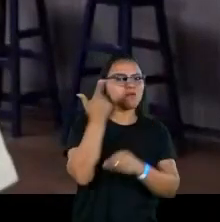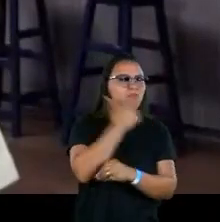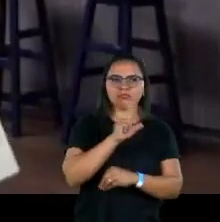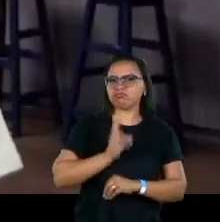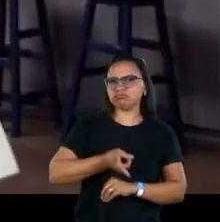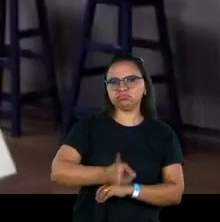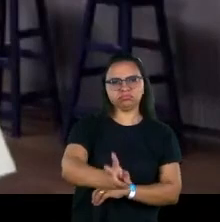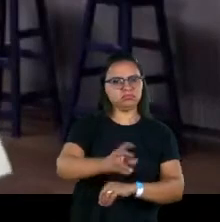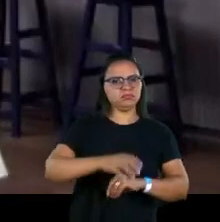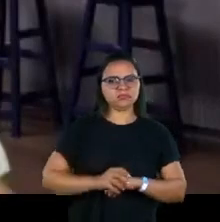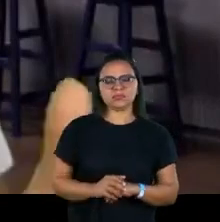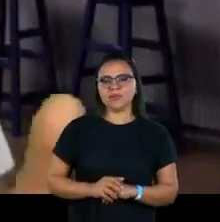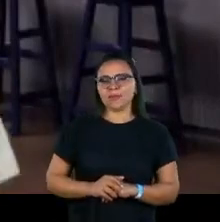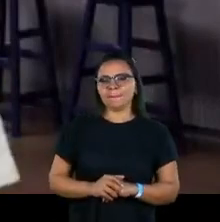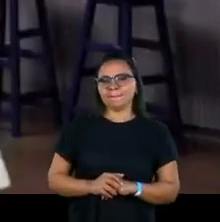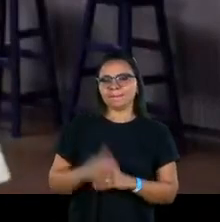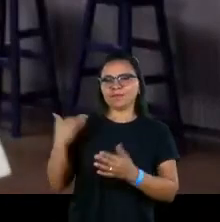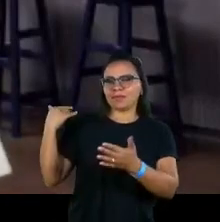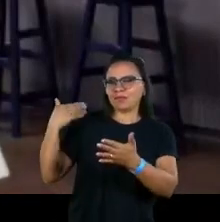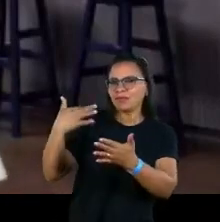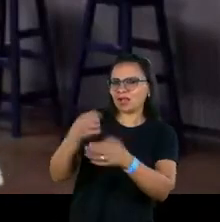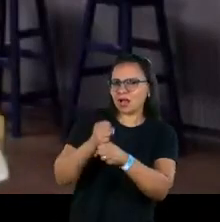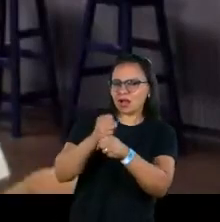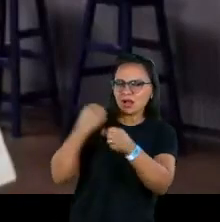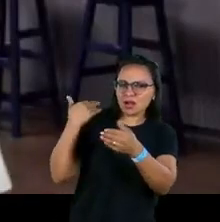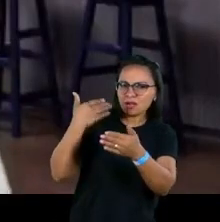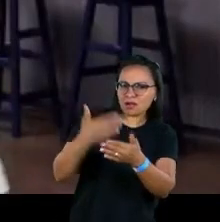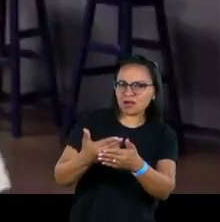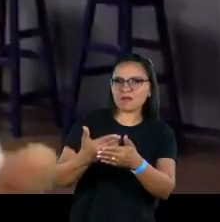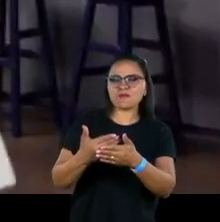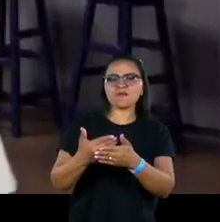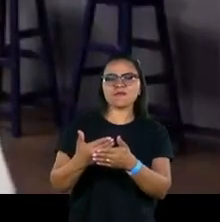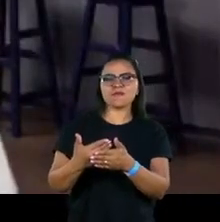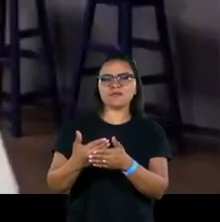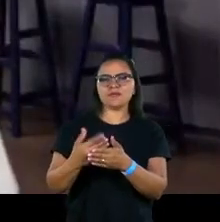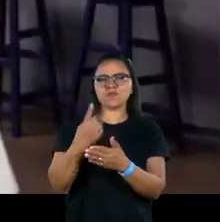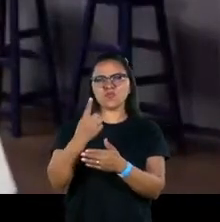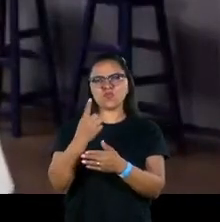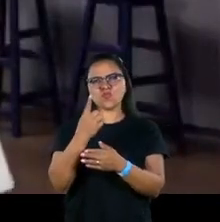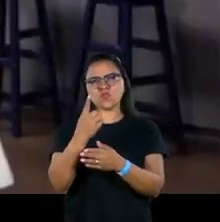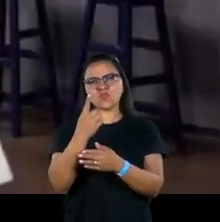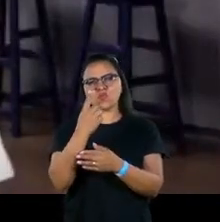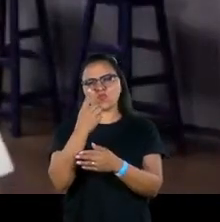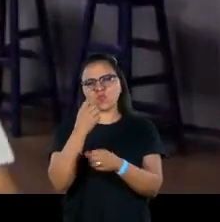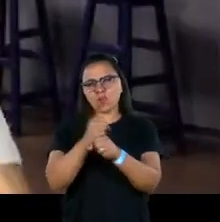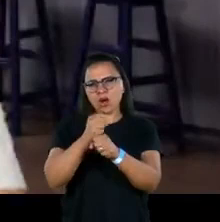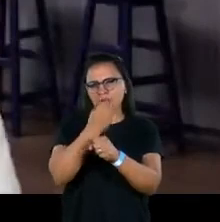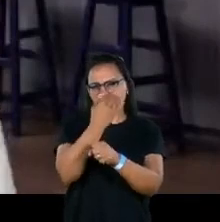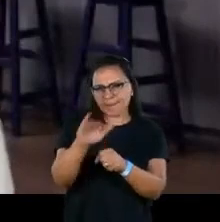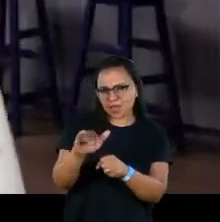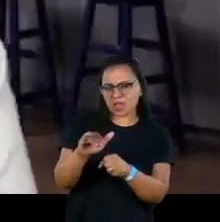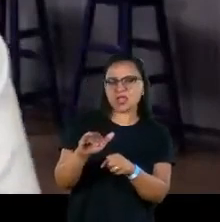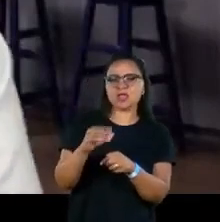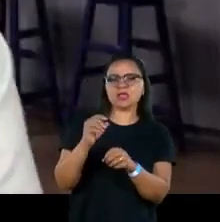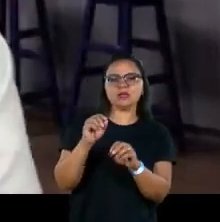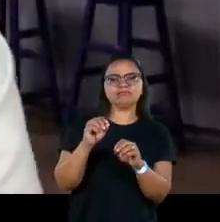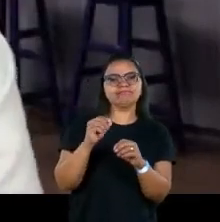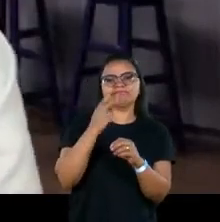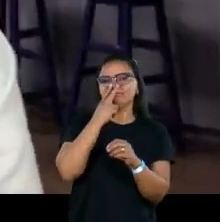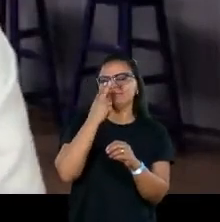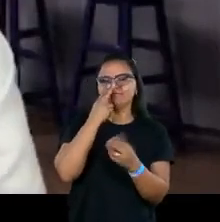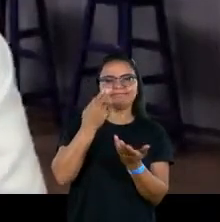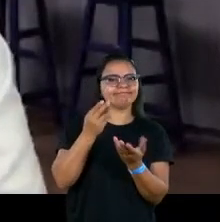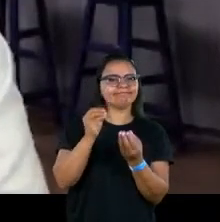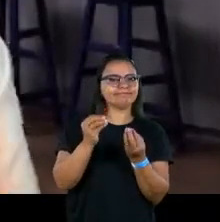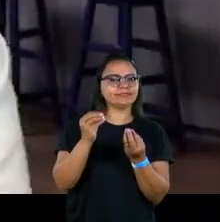sobreviver e ao longo desses anos a gente, desses últimos desse ano e meio aí de Covid o financiamento basicamente